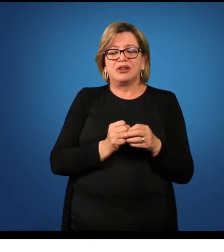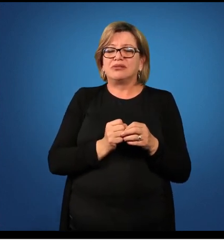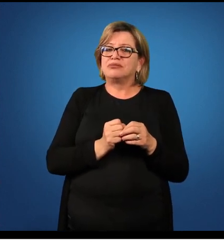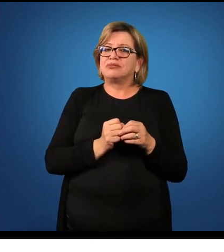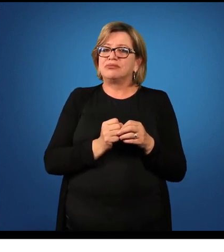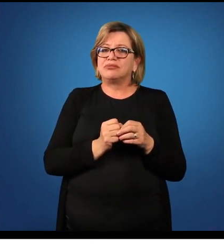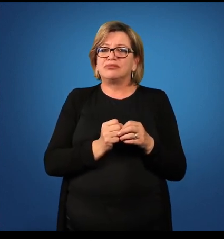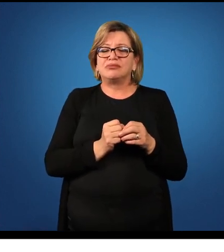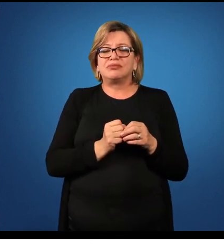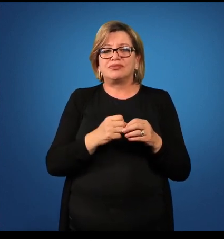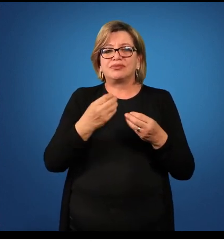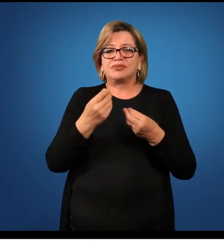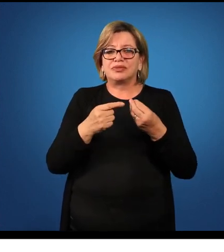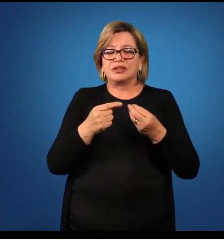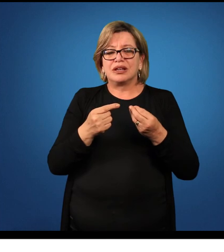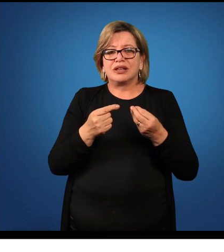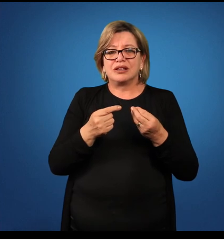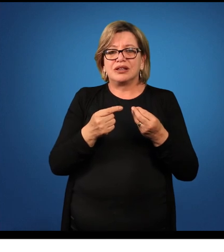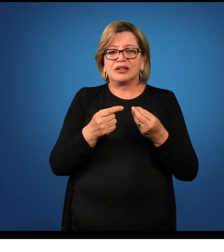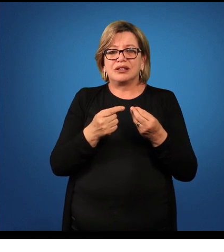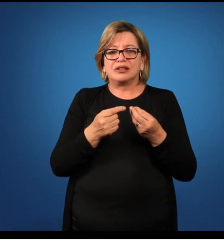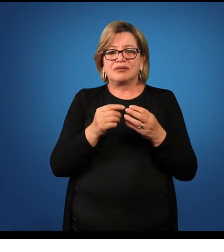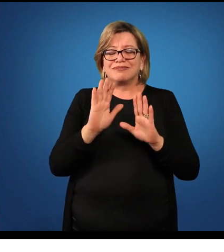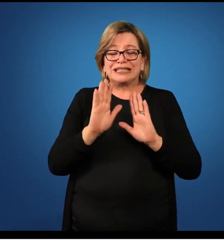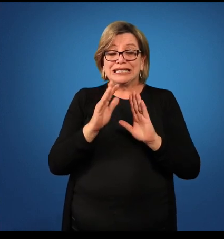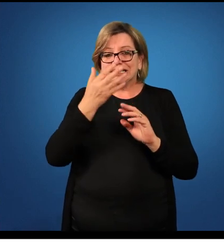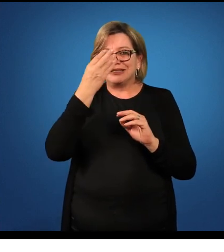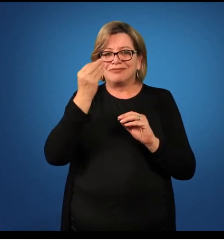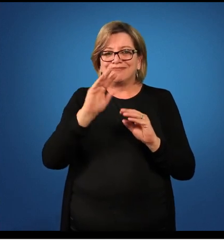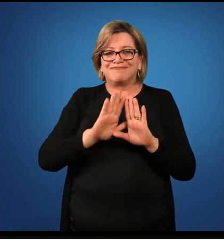domus nossa fugiu aqui